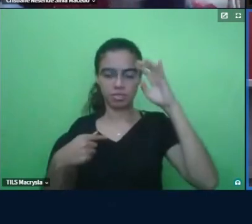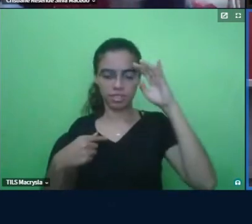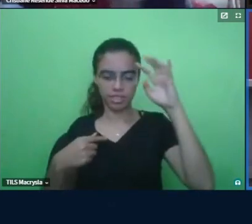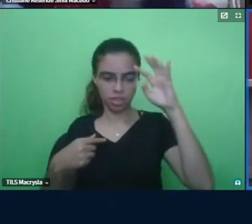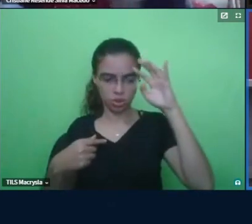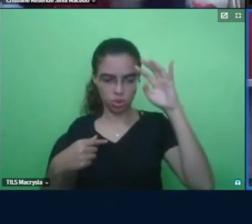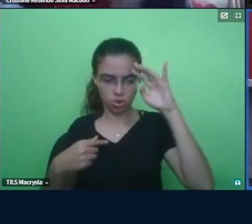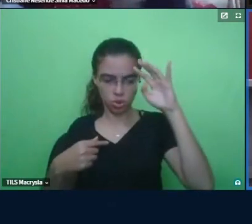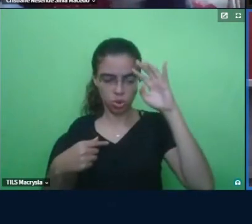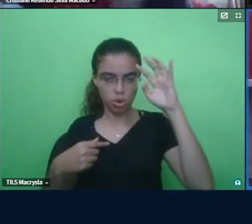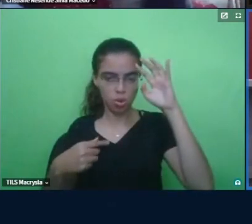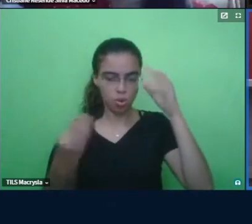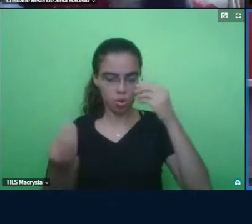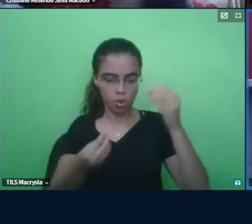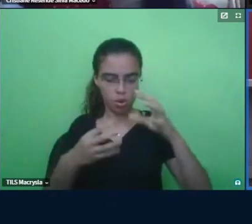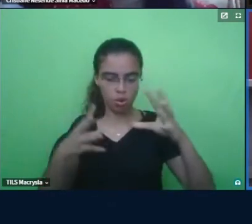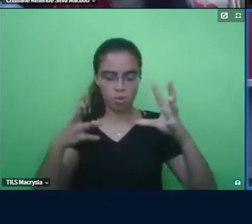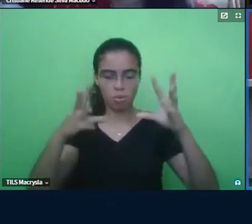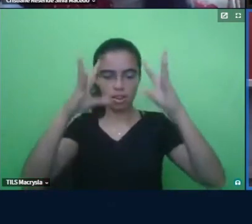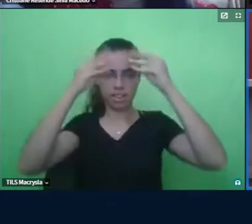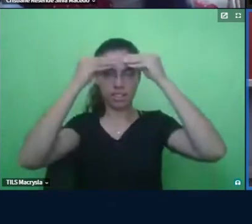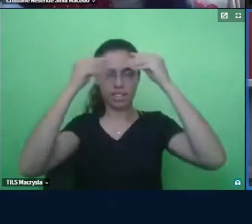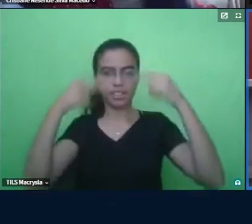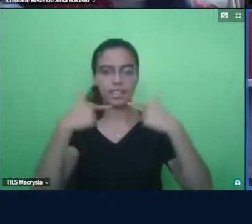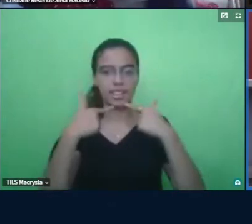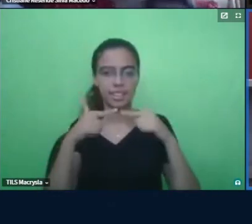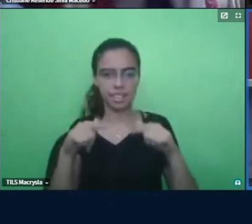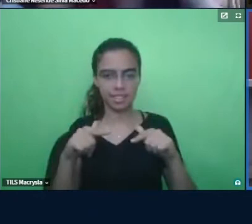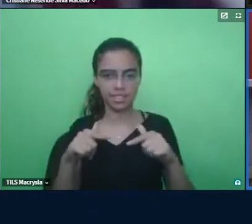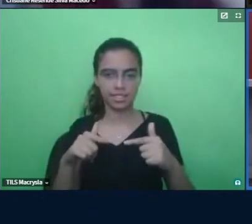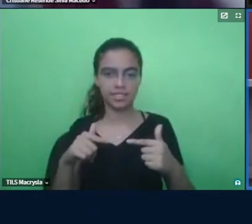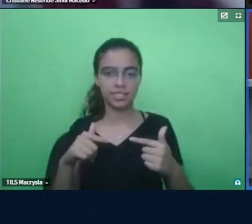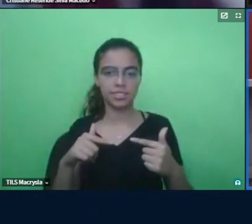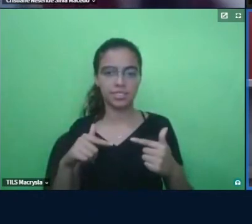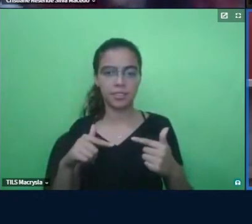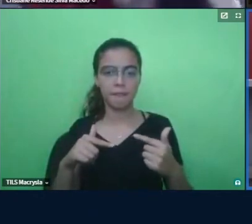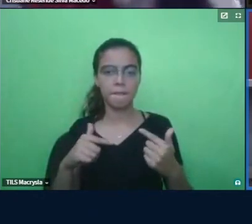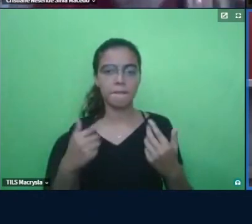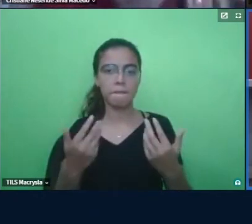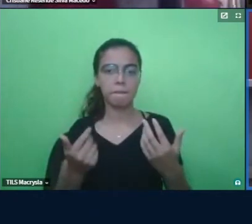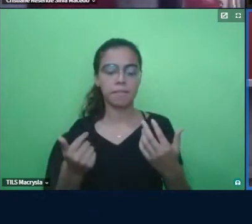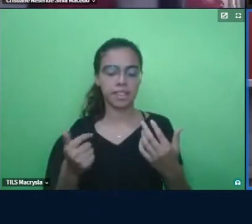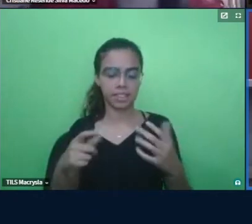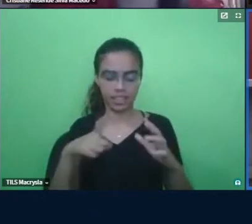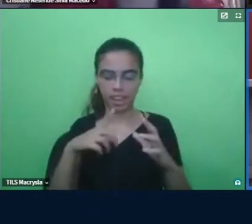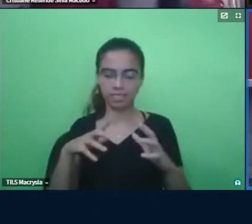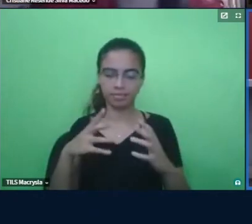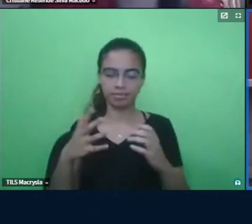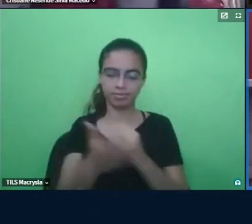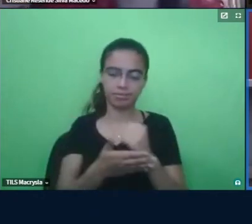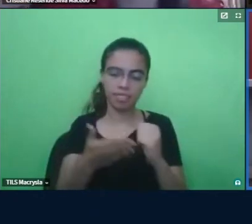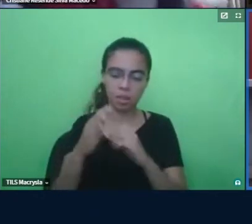relação à aquisição de língua, bastante vindo de uma abordagem comunicativa,